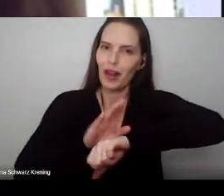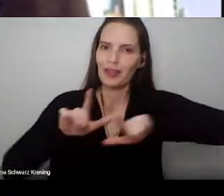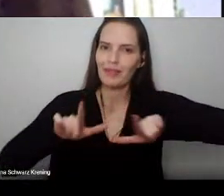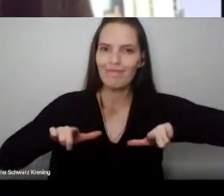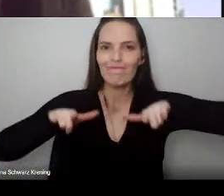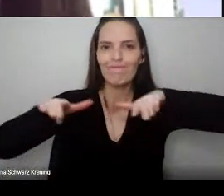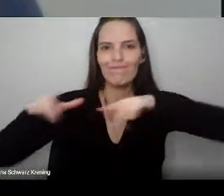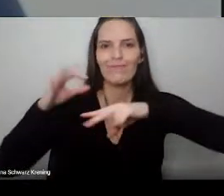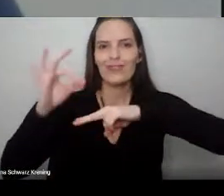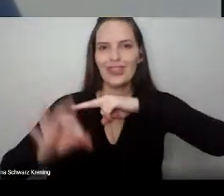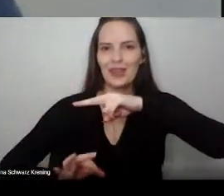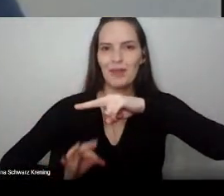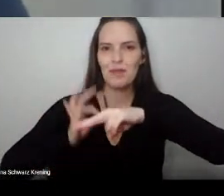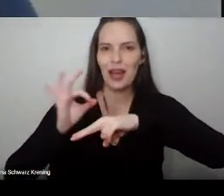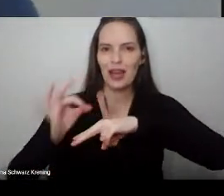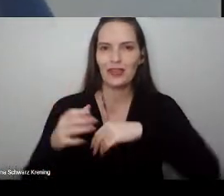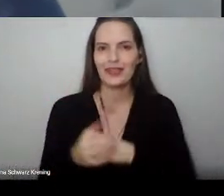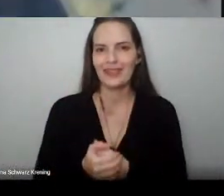Obrigada.